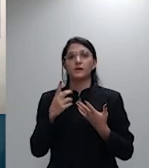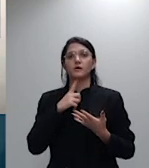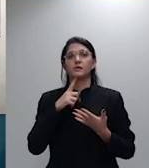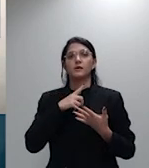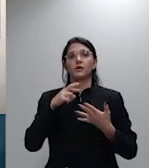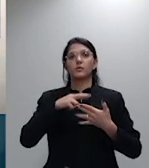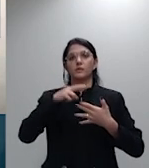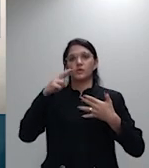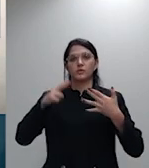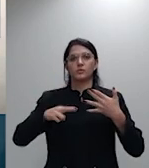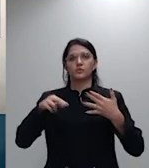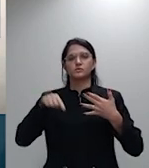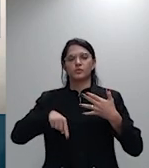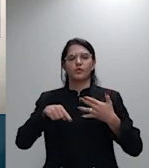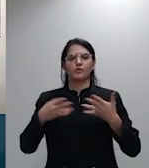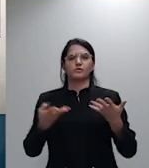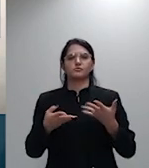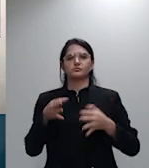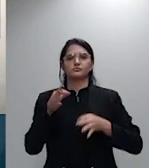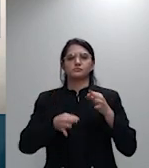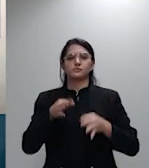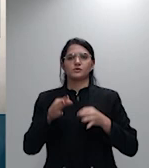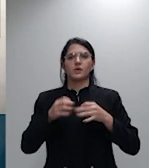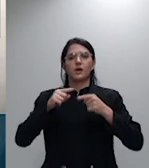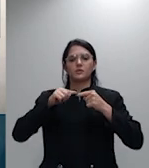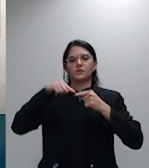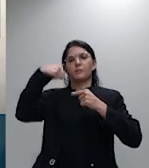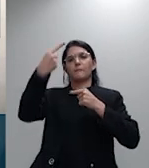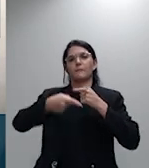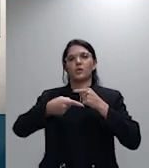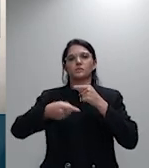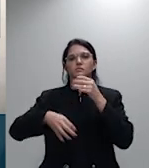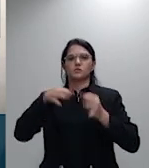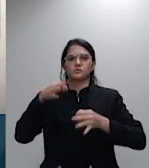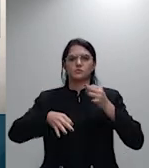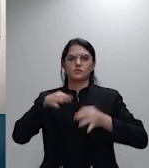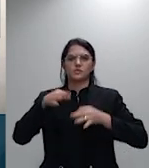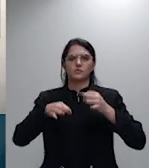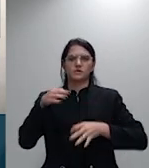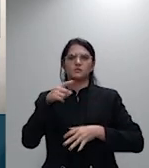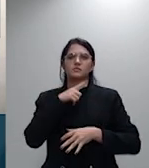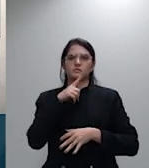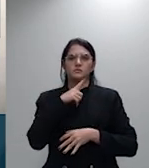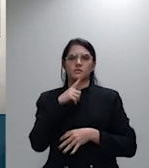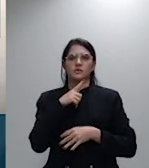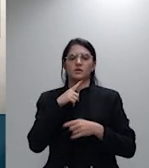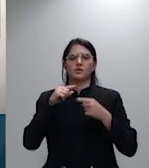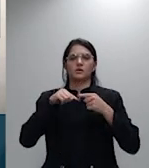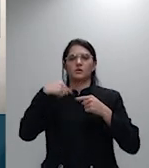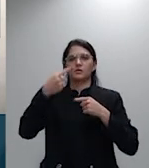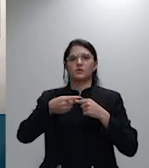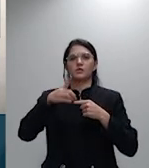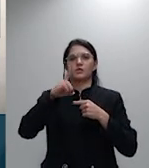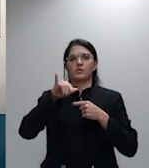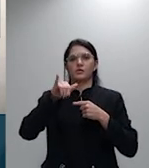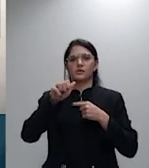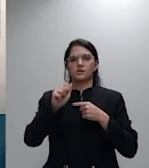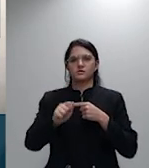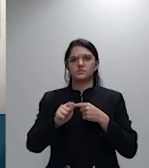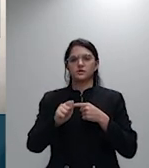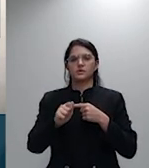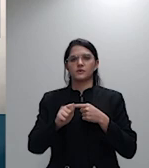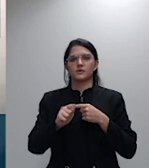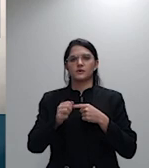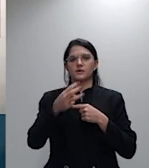adiados para a próxima sessão que será no dia no próximo dia 30 e que